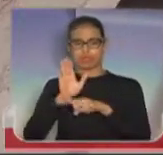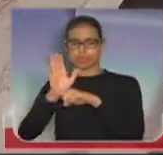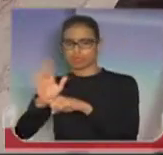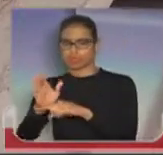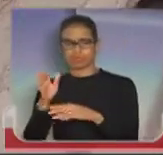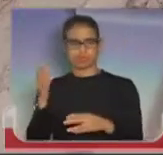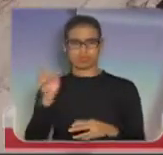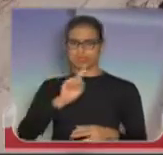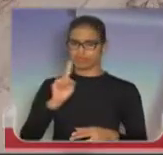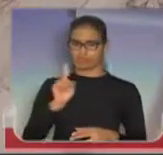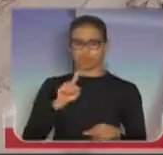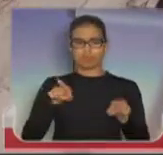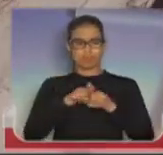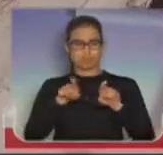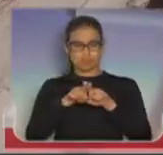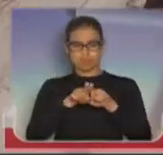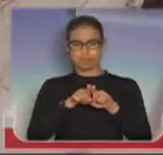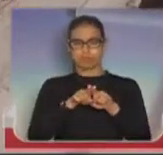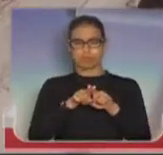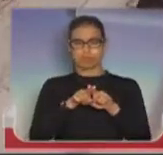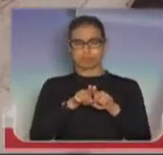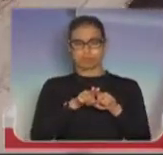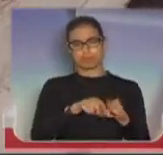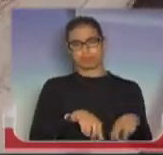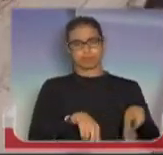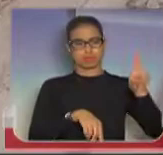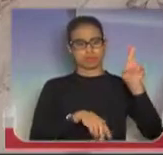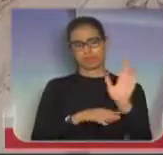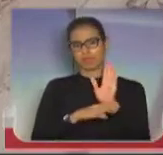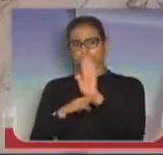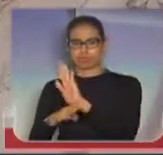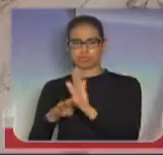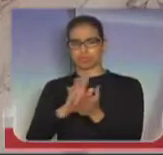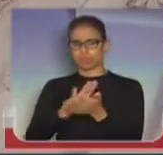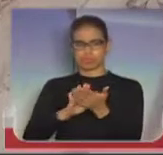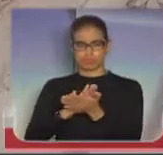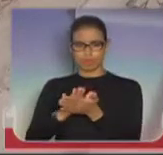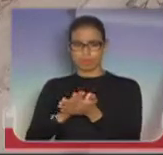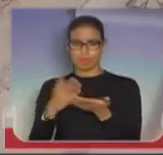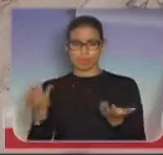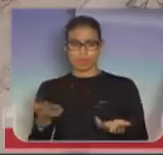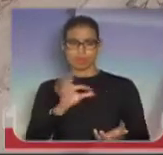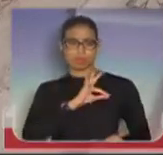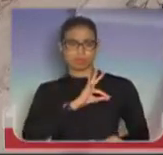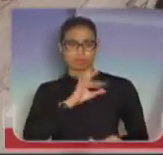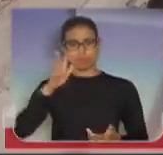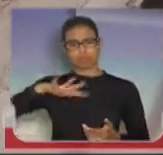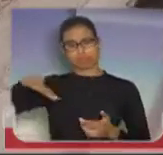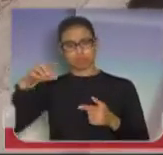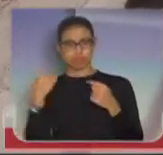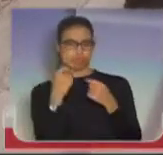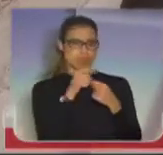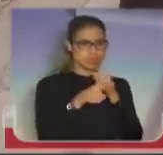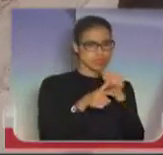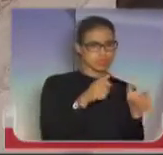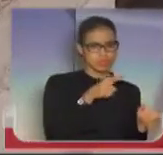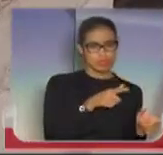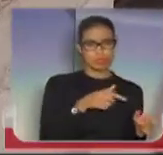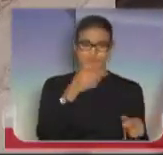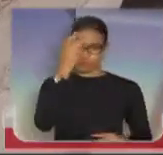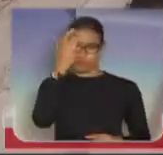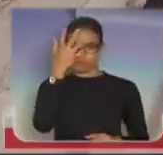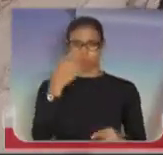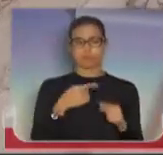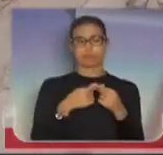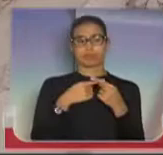das autoridades que é pior ainda. Então só se critica, é muito fácil isso. É muito fácil criticar. Mas ninguém, Coronel